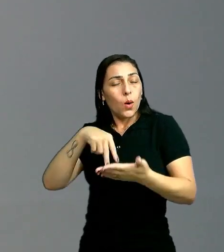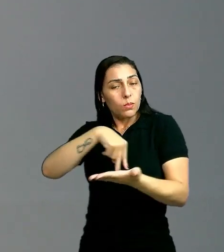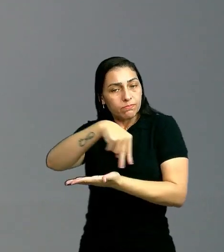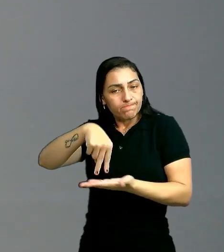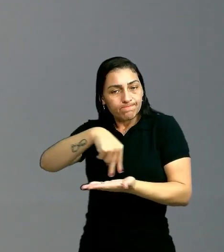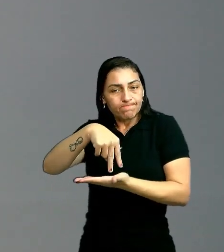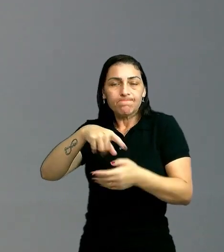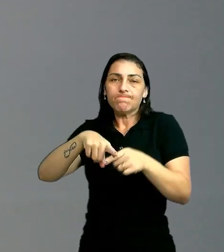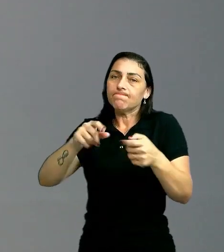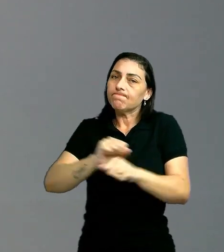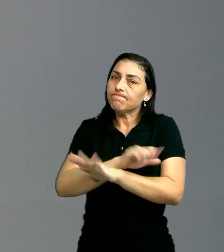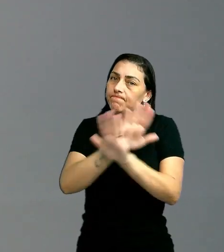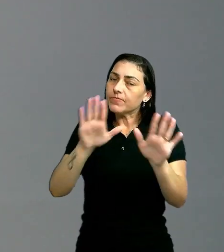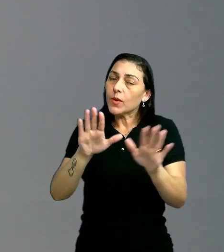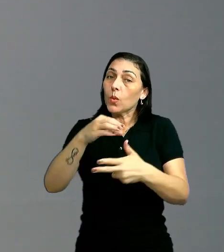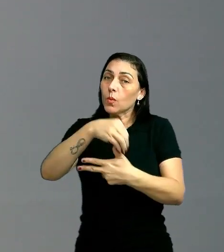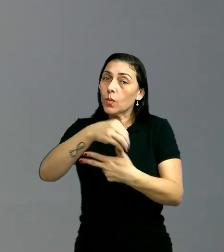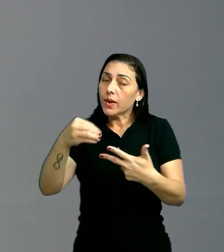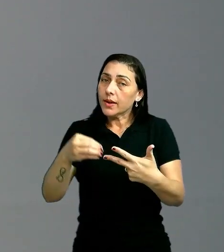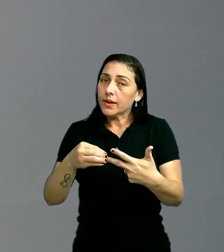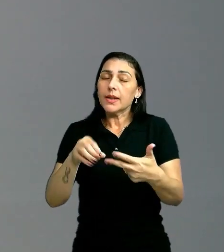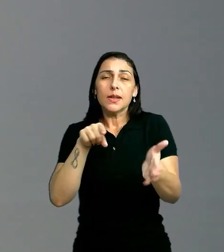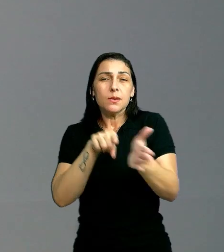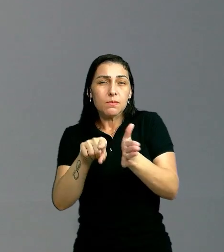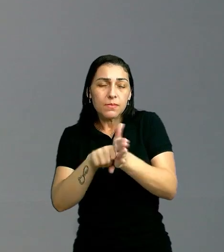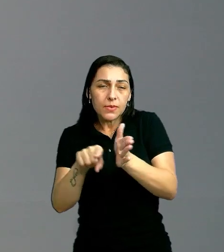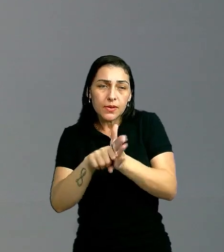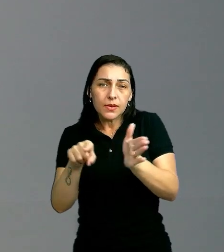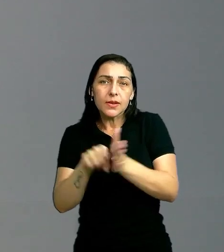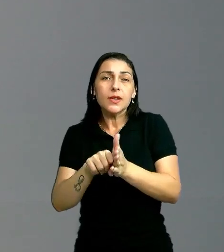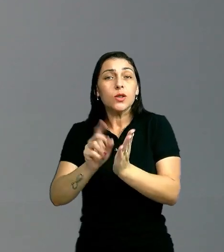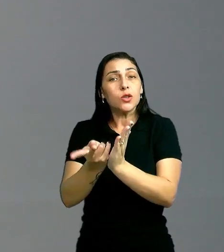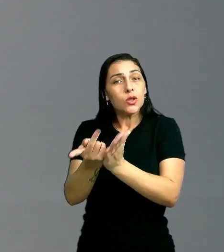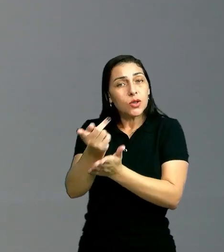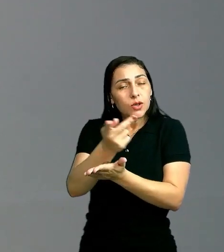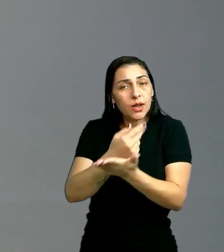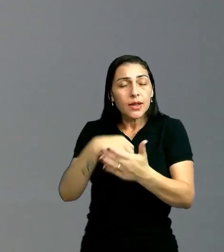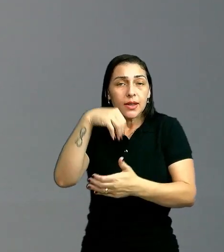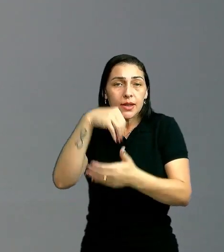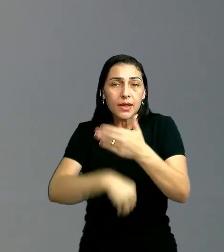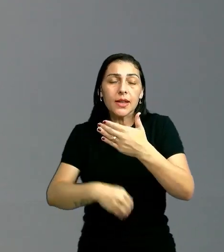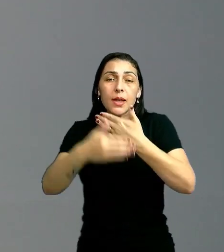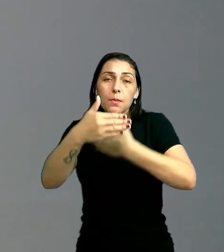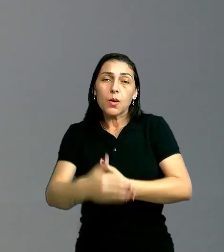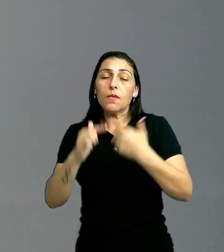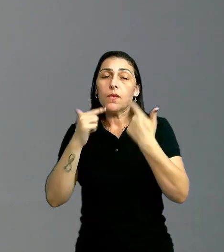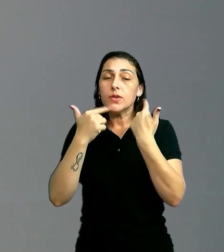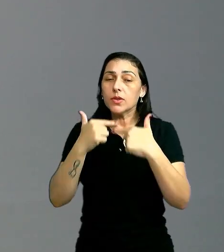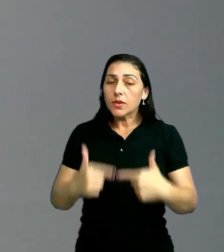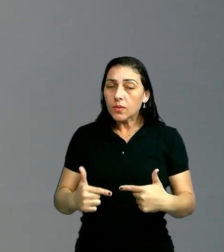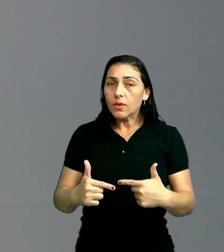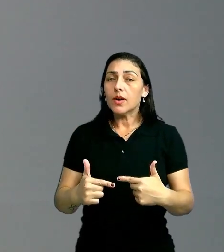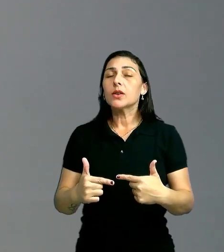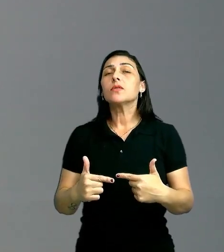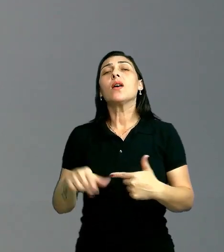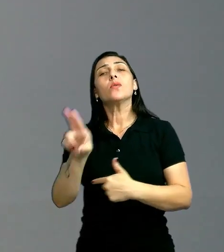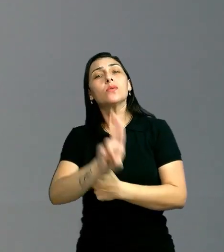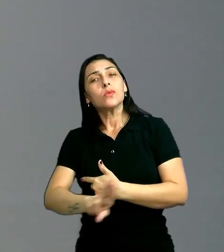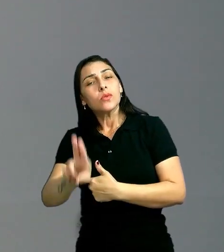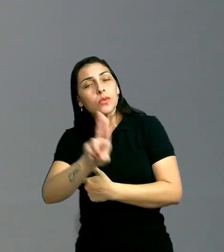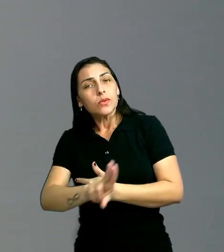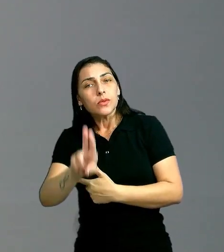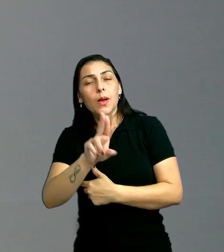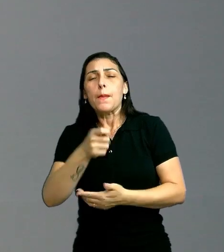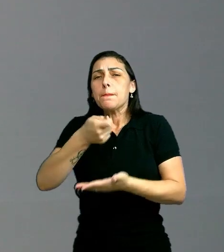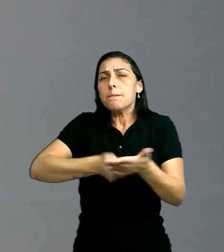dança, mas é claro, o Enem, nas questões de arte, que está lá dentro da prova de linguagens, vai utilizar,